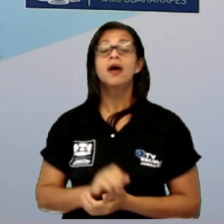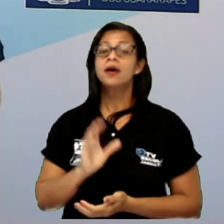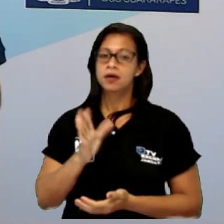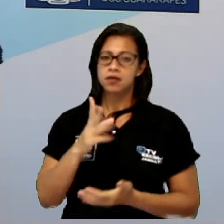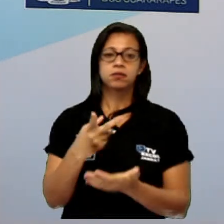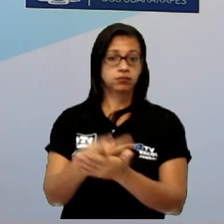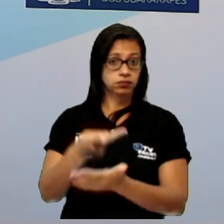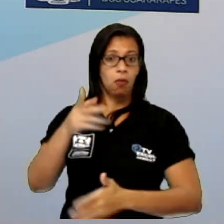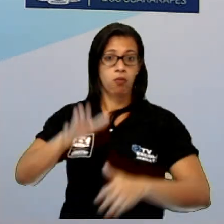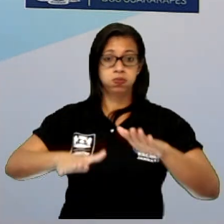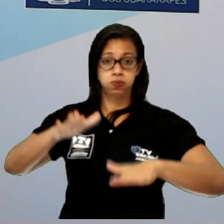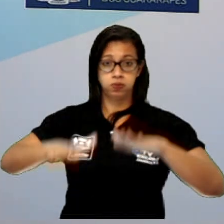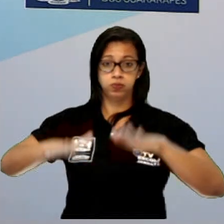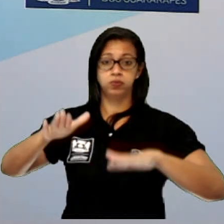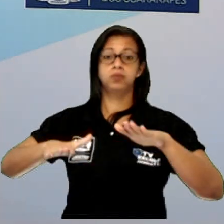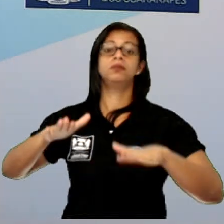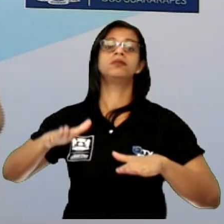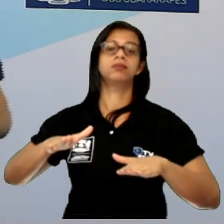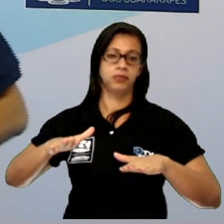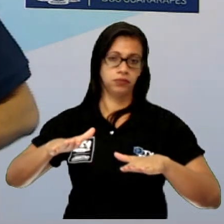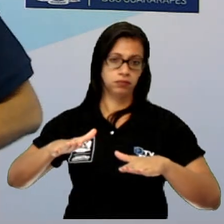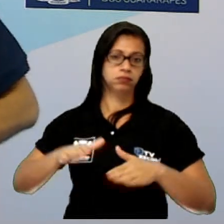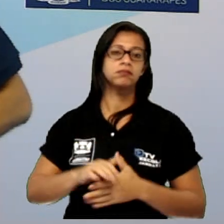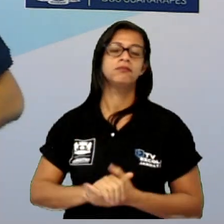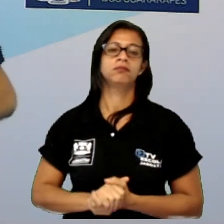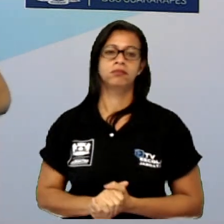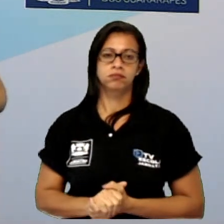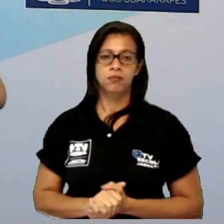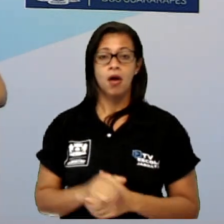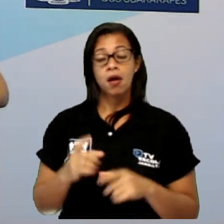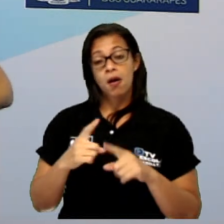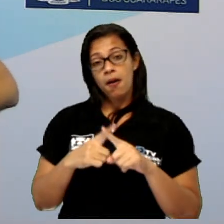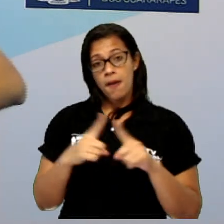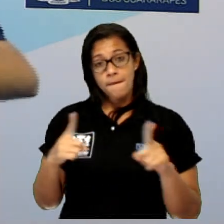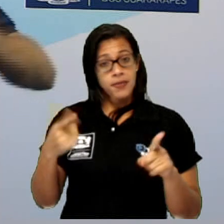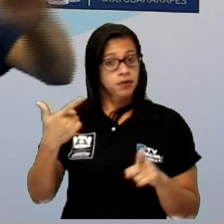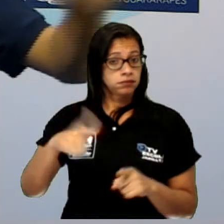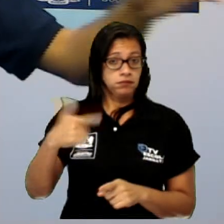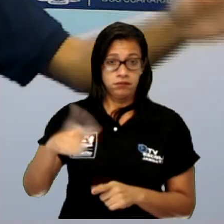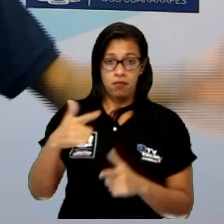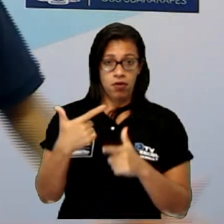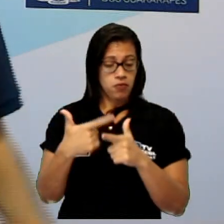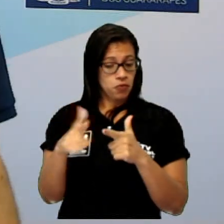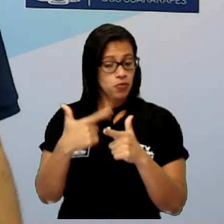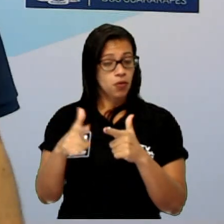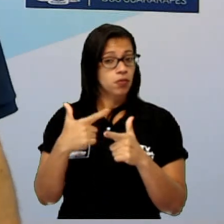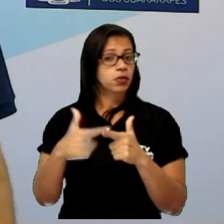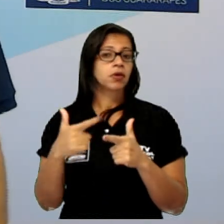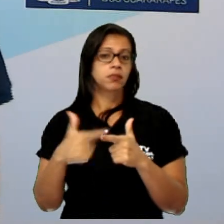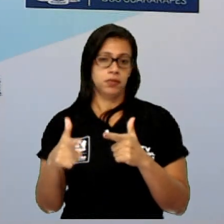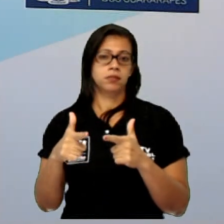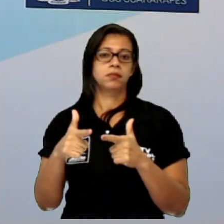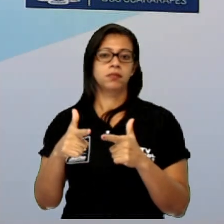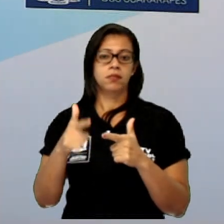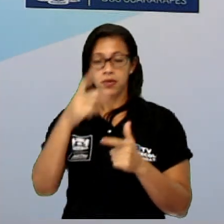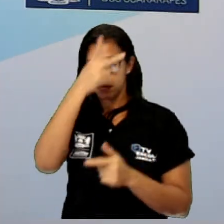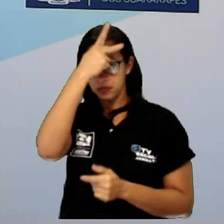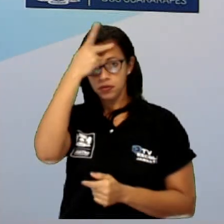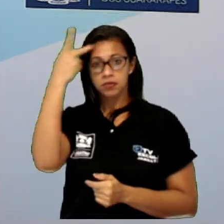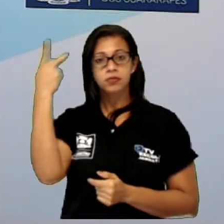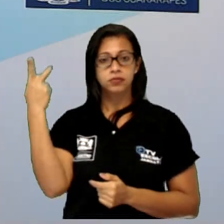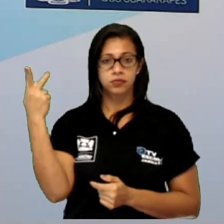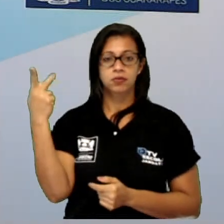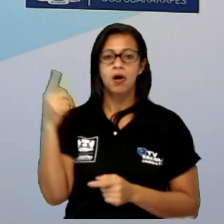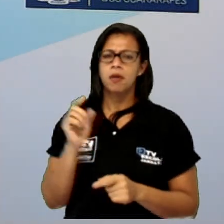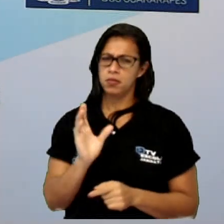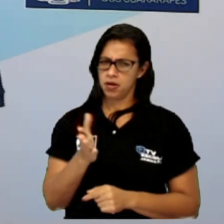tremor de terra, mas não aconteceram problemas nem efeitos tão graves assim para a população. Mas o tremor de terra